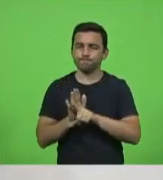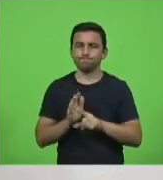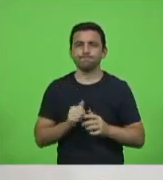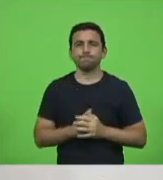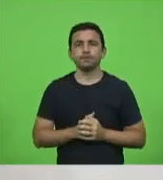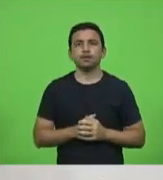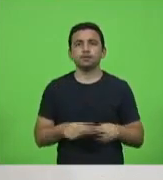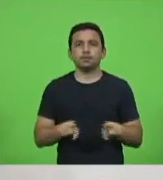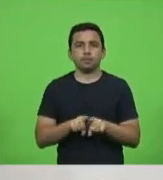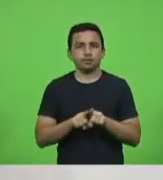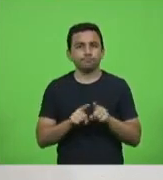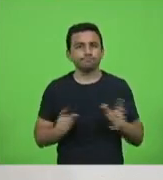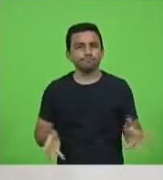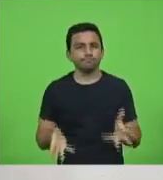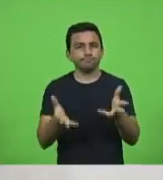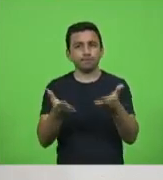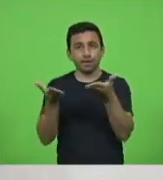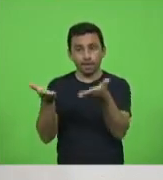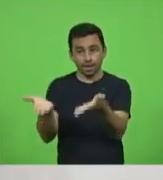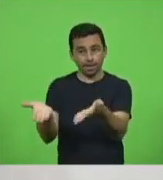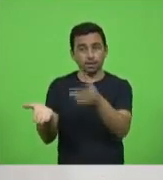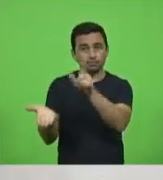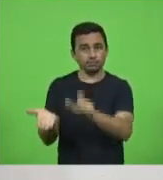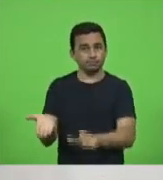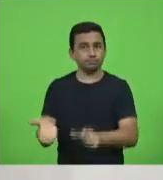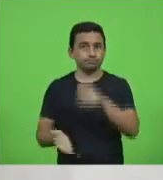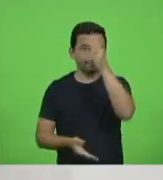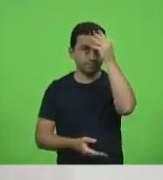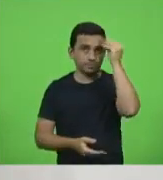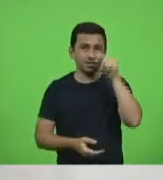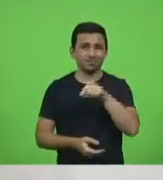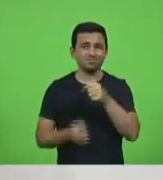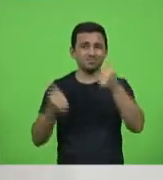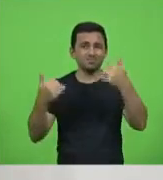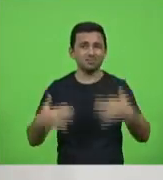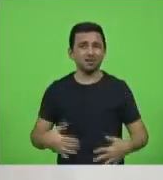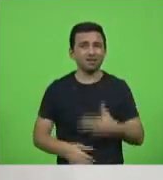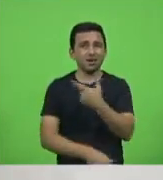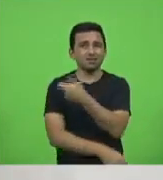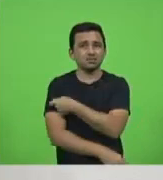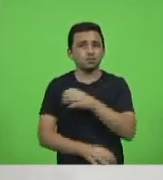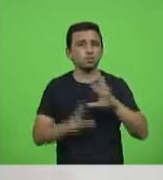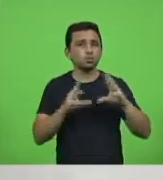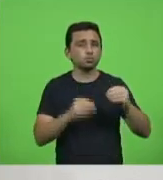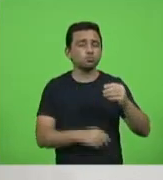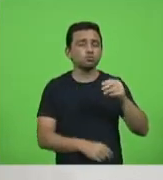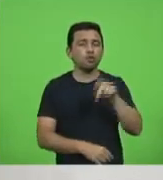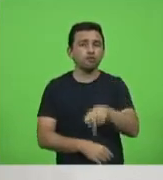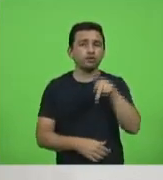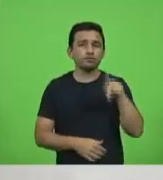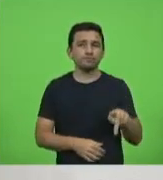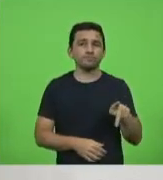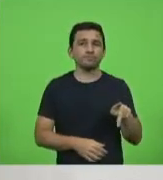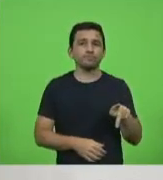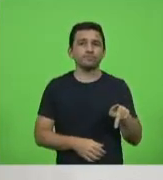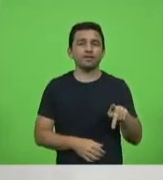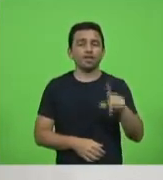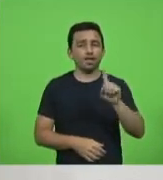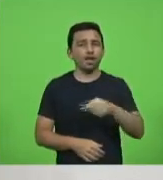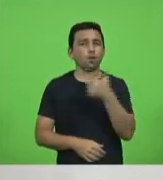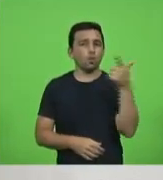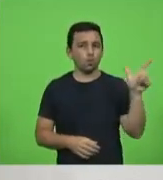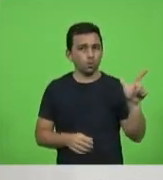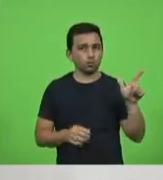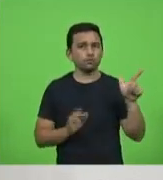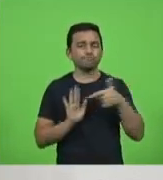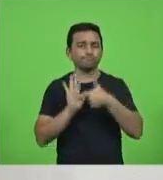enalteço aqui a fala do aluno que se refere à questão de vacinas para os professores, fruto de uma outra indicação que nós